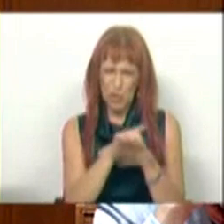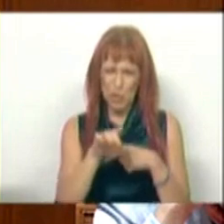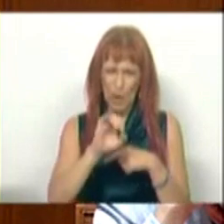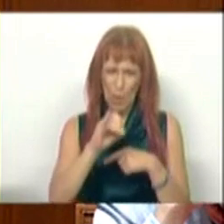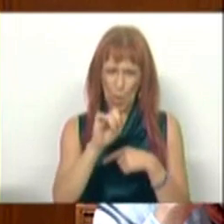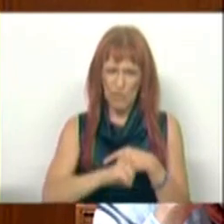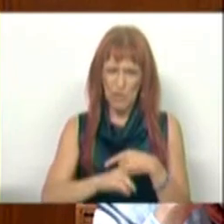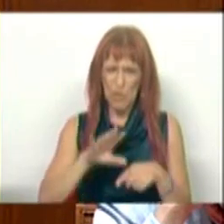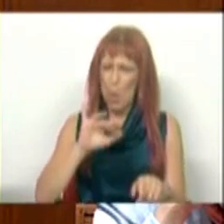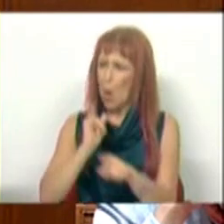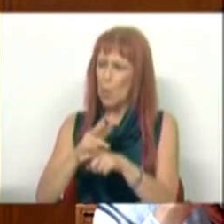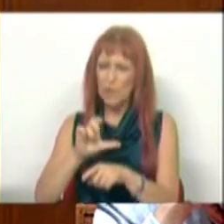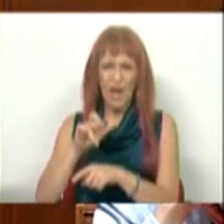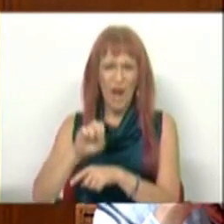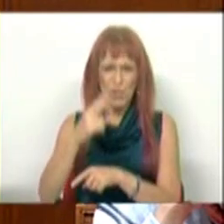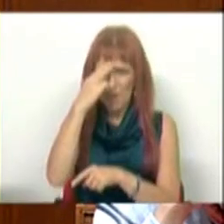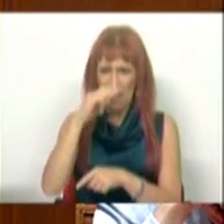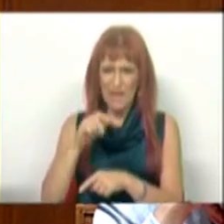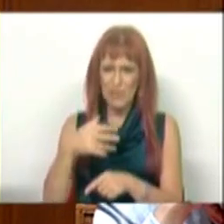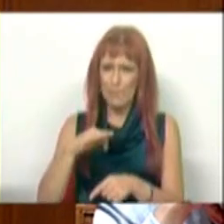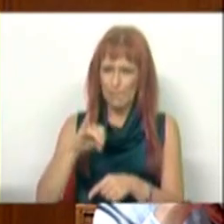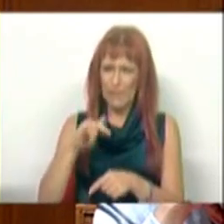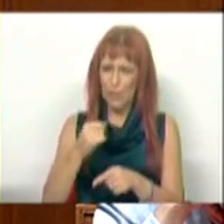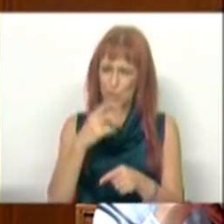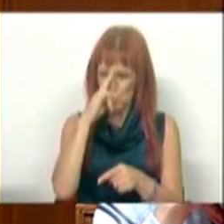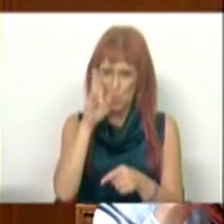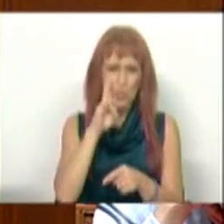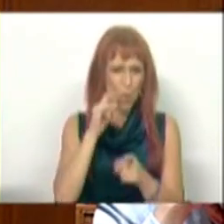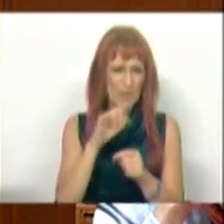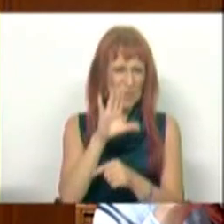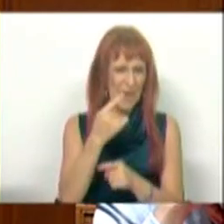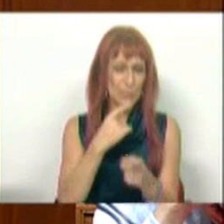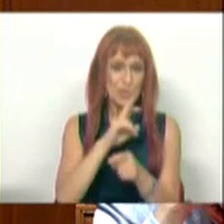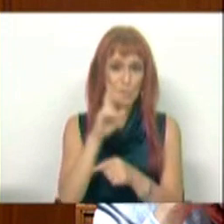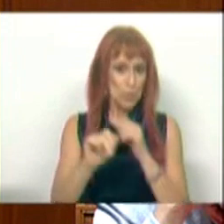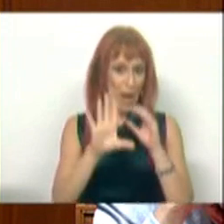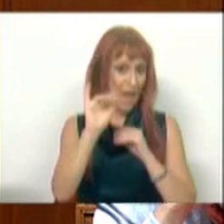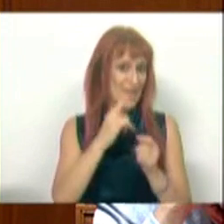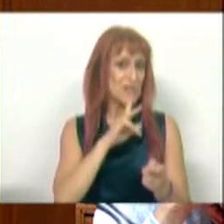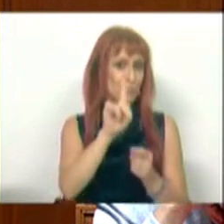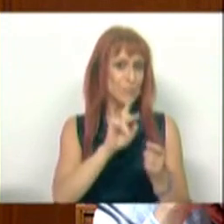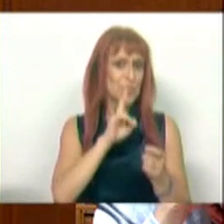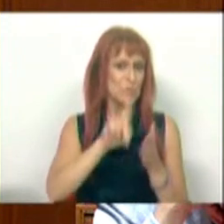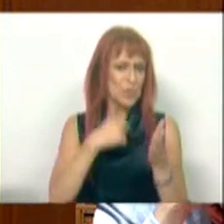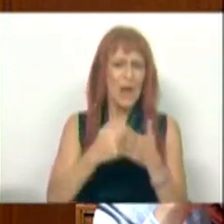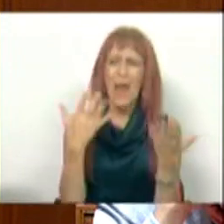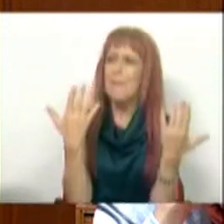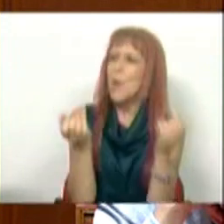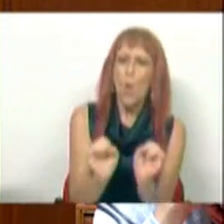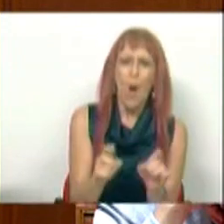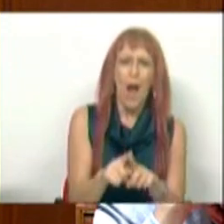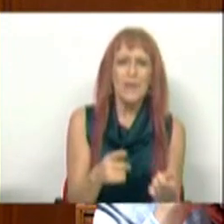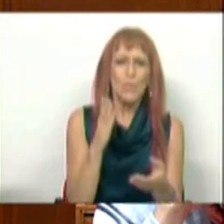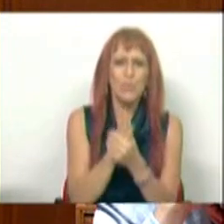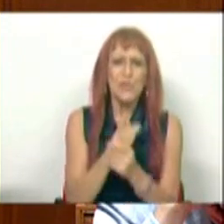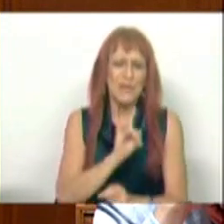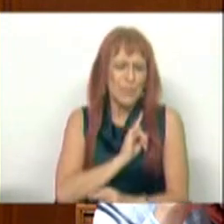Figueiredo ou do Sr. Deputado Carlos Guimarães Pinto. Peço desculpa. Eram umas 10 questões e eu respondi às 10. Só que não há nenhum